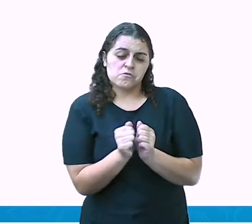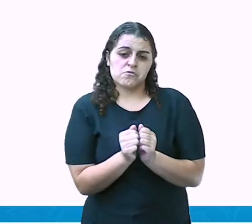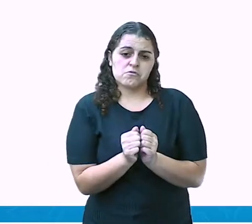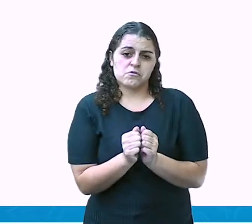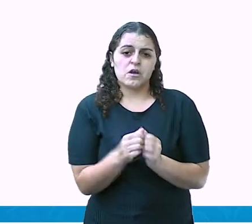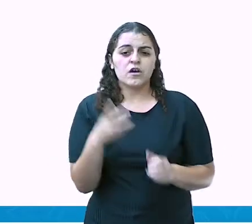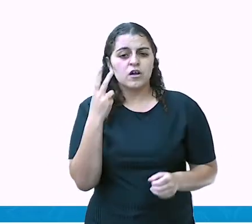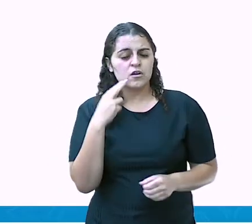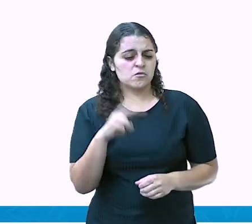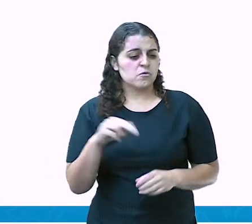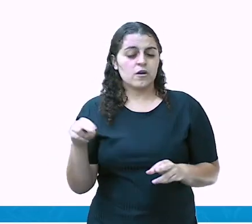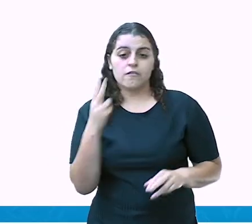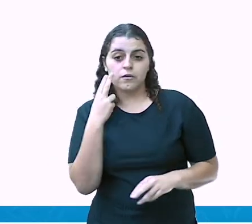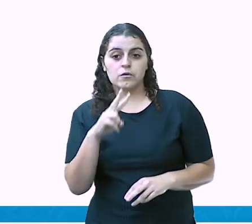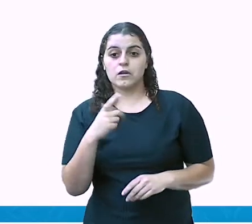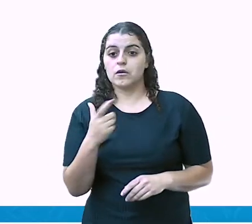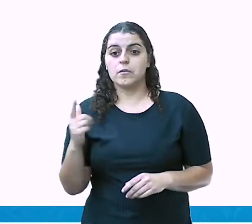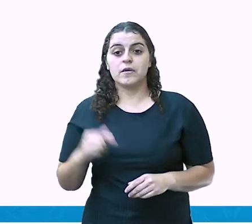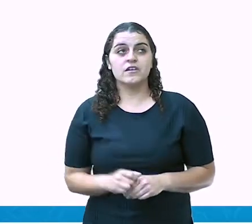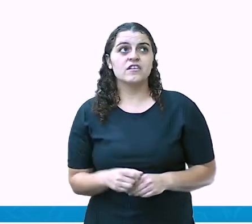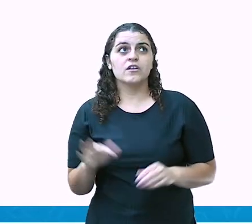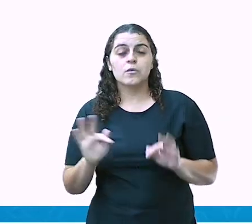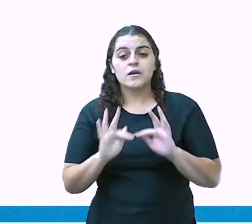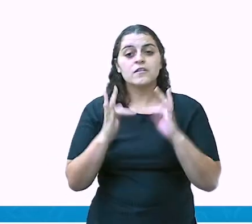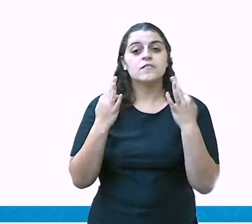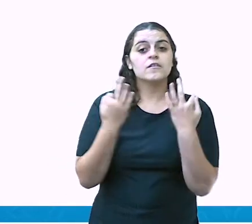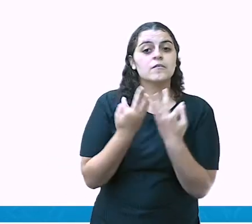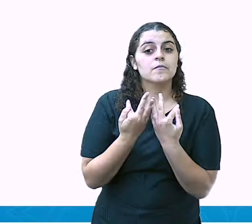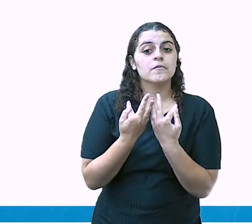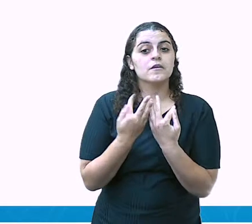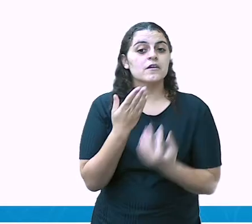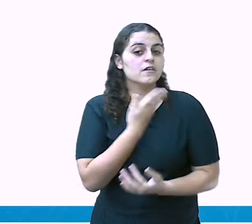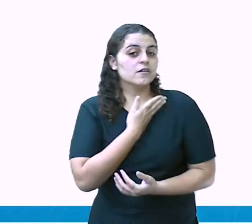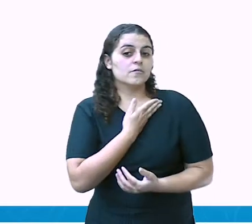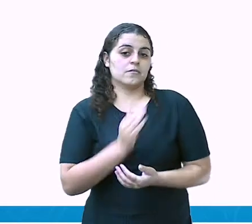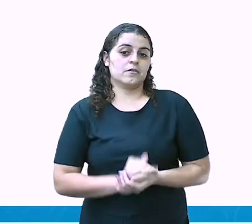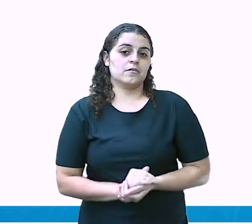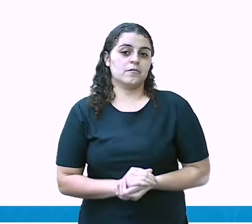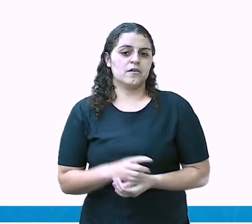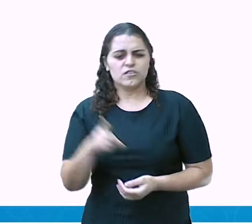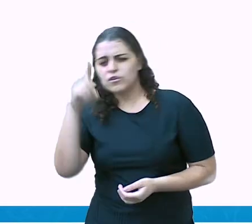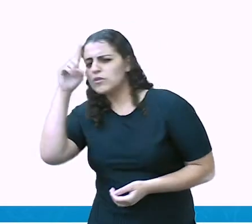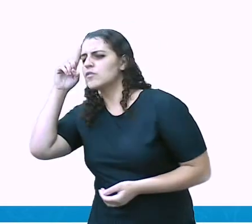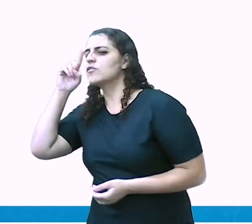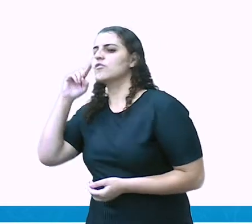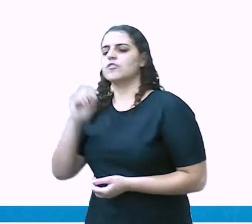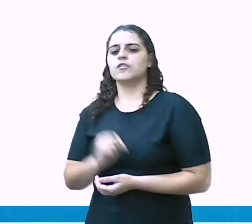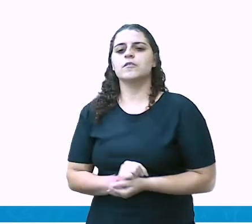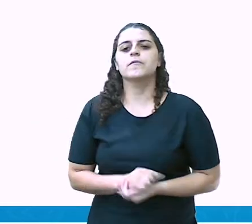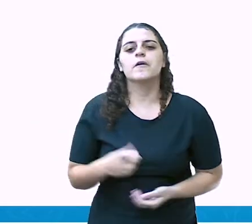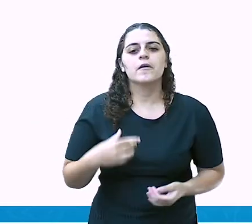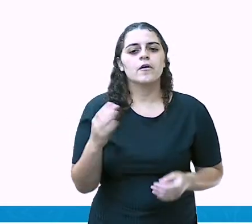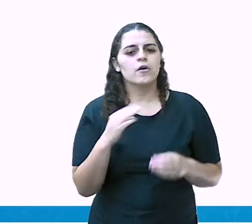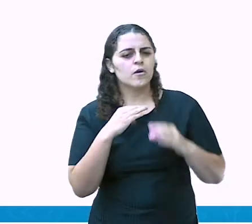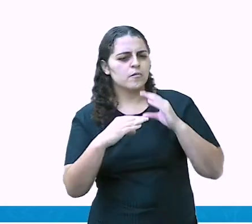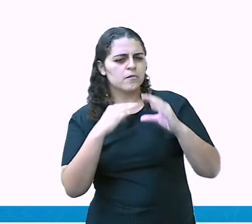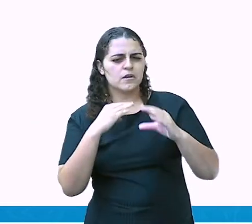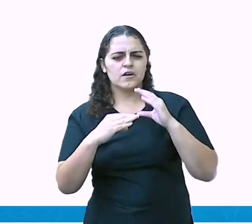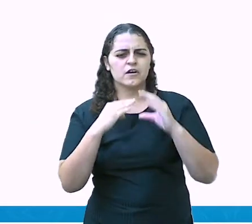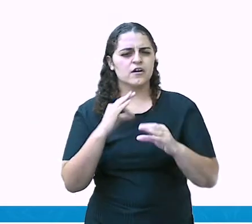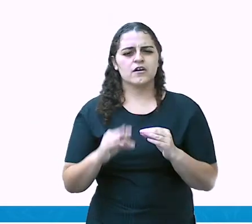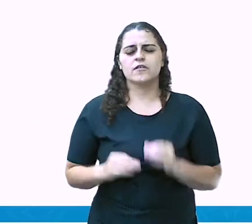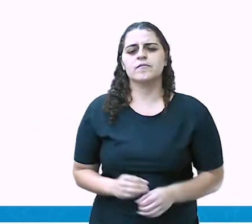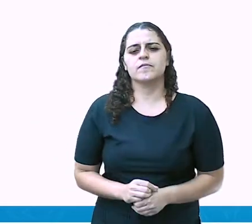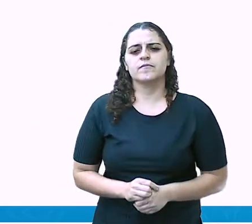estranha de que ela nunca viu, mas que não é do seu convívio diário. Está ali com ela todos os dias, comunicando com ela